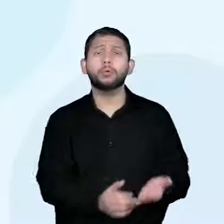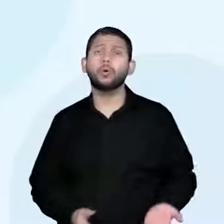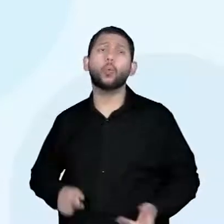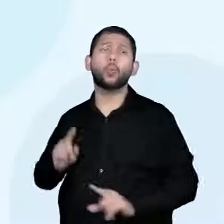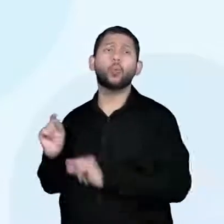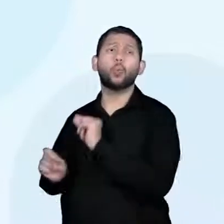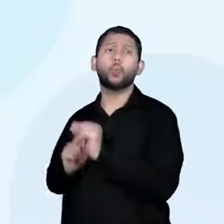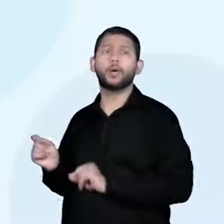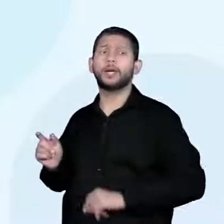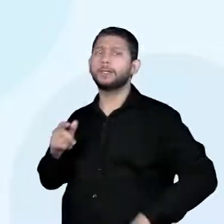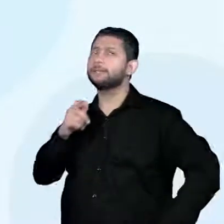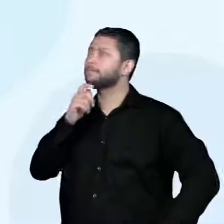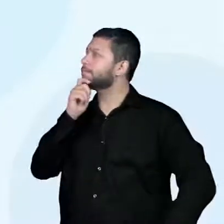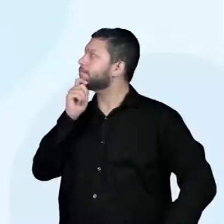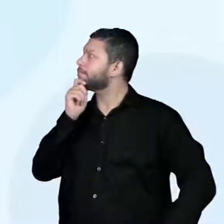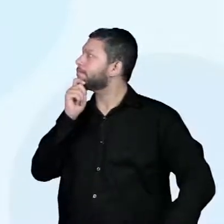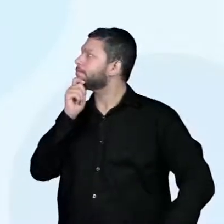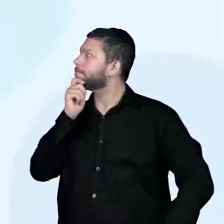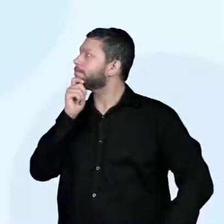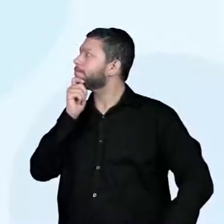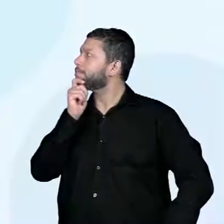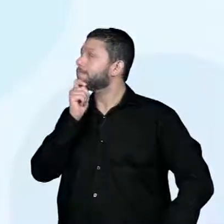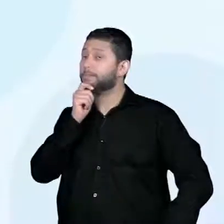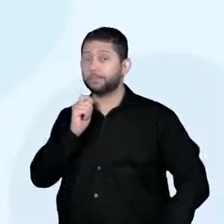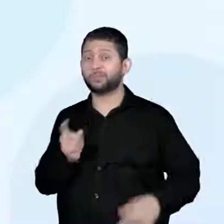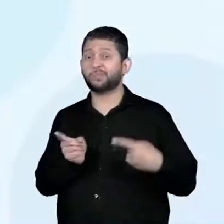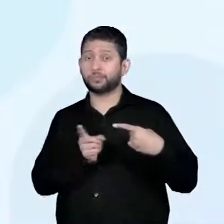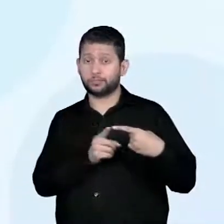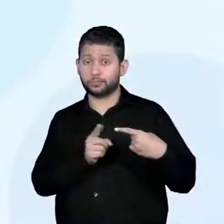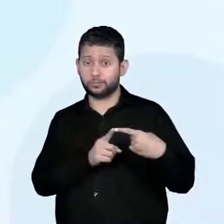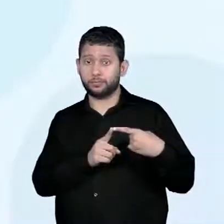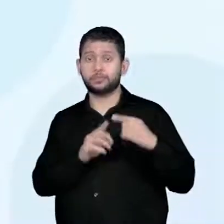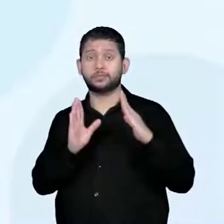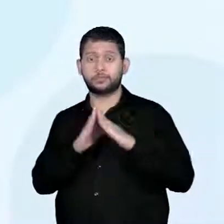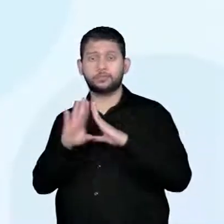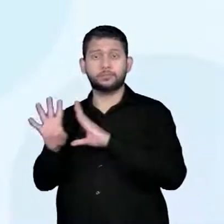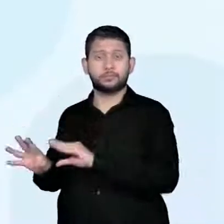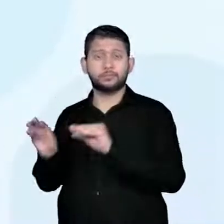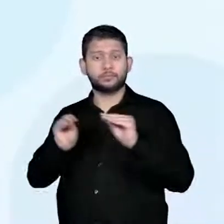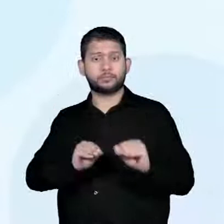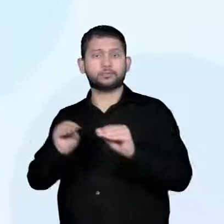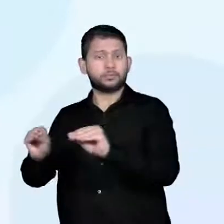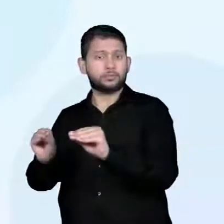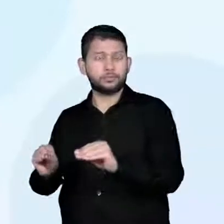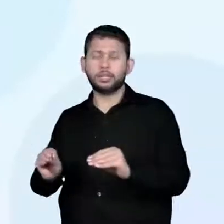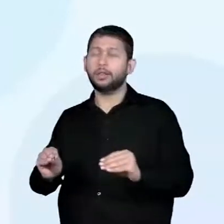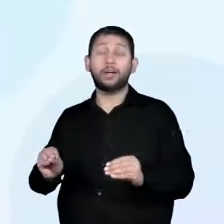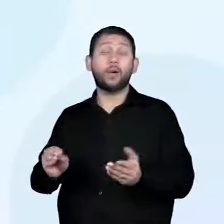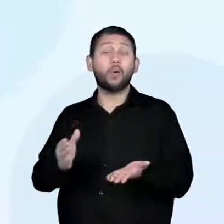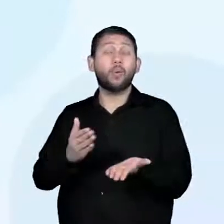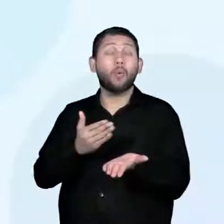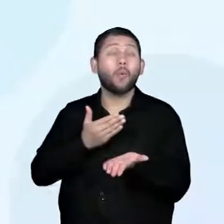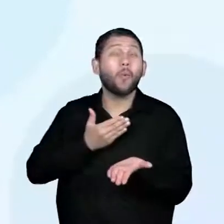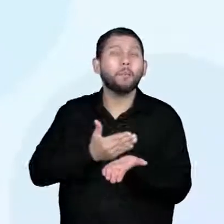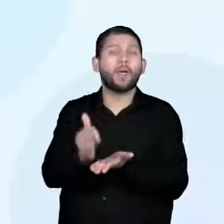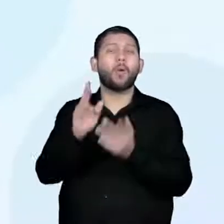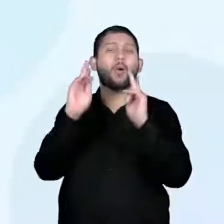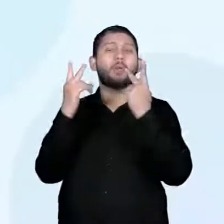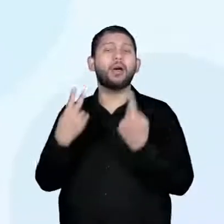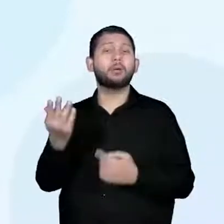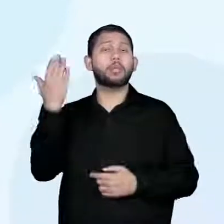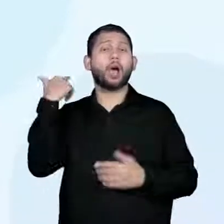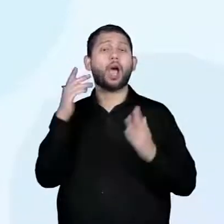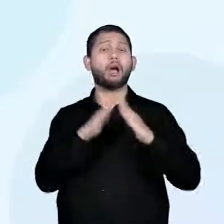número um, o nomadismo. Então, quando eu penso no início da humanidade, os humanos, o homem,